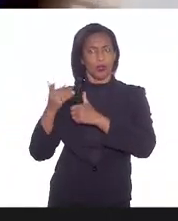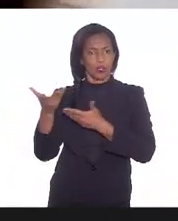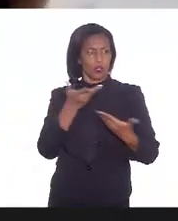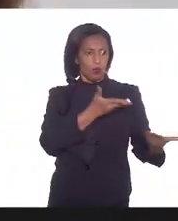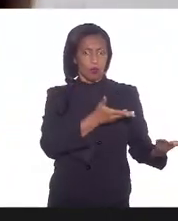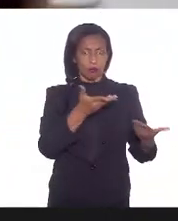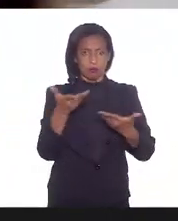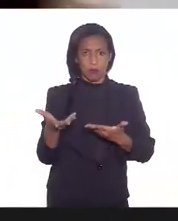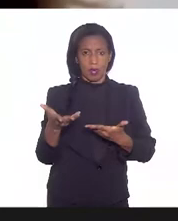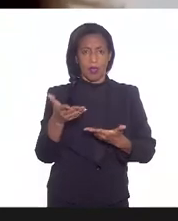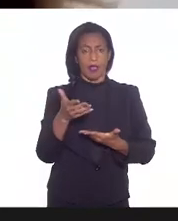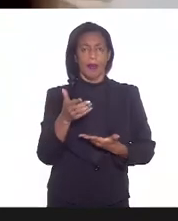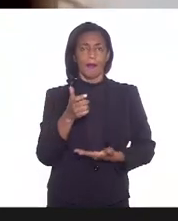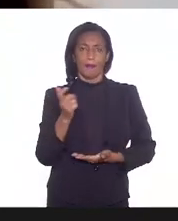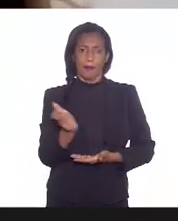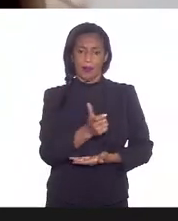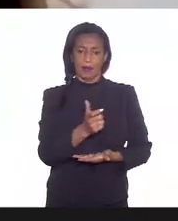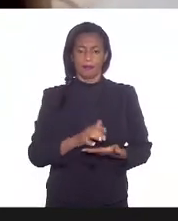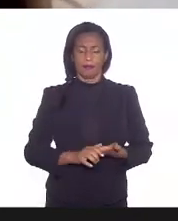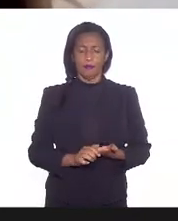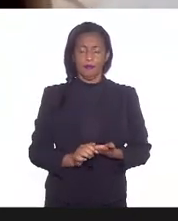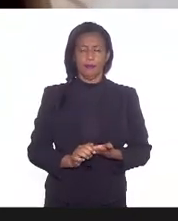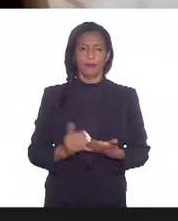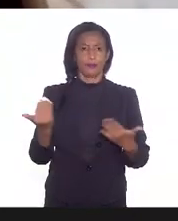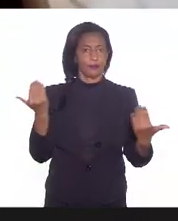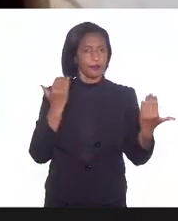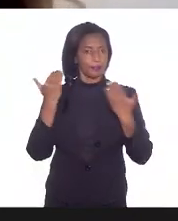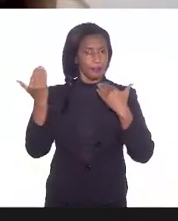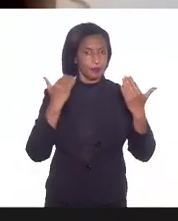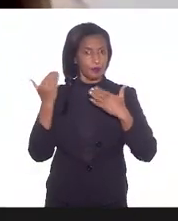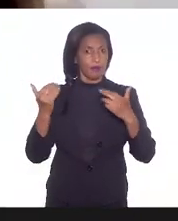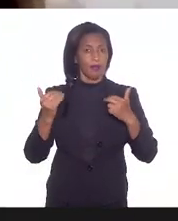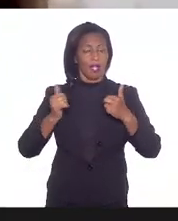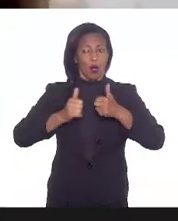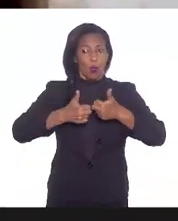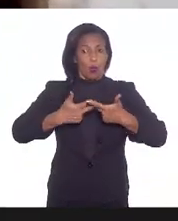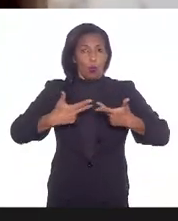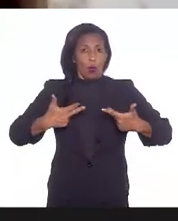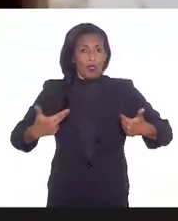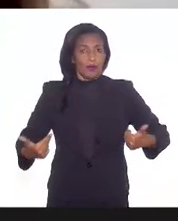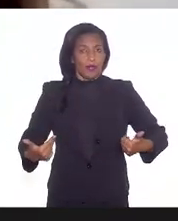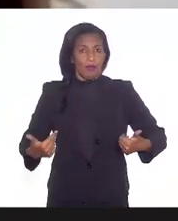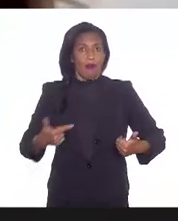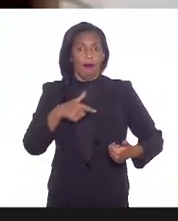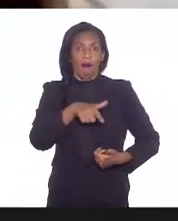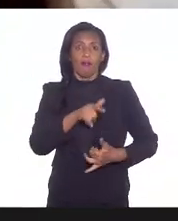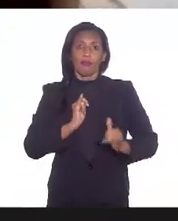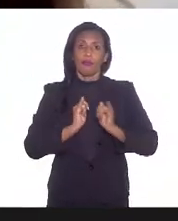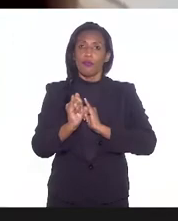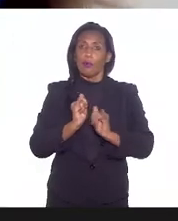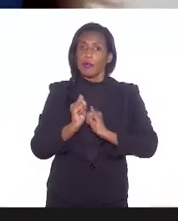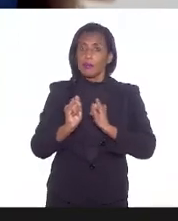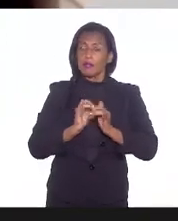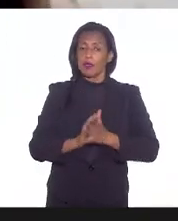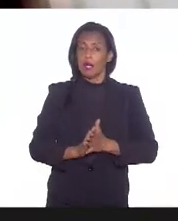para a Heralda, né, em relação a qualificar essa informação, a